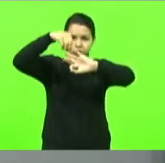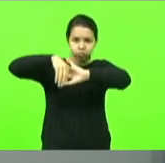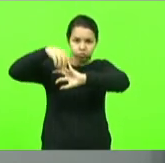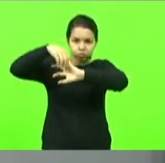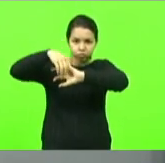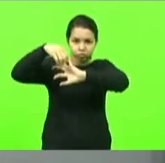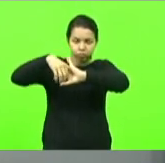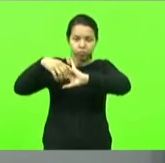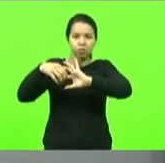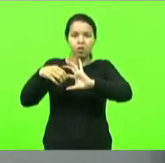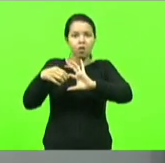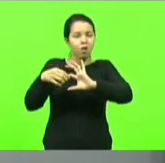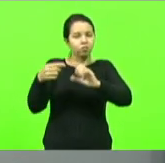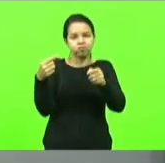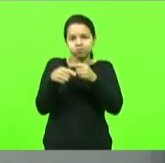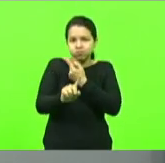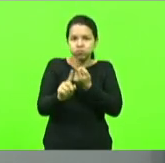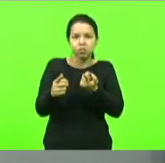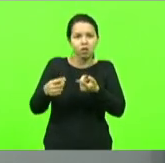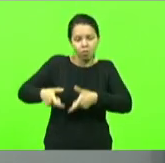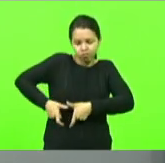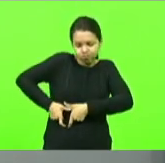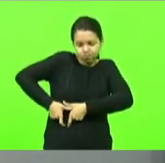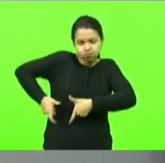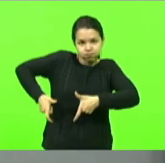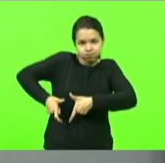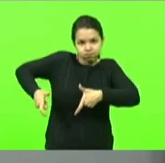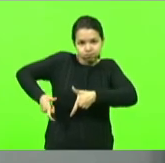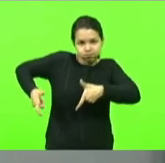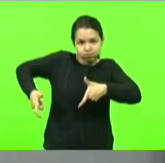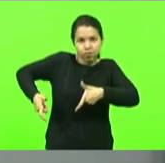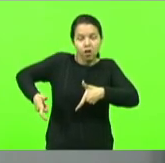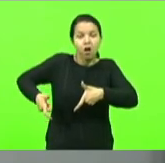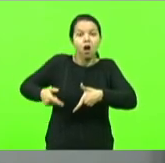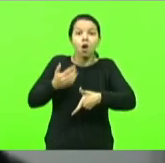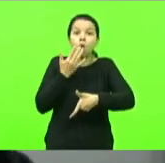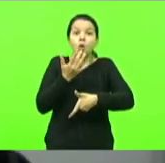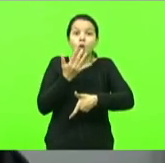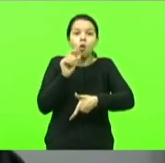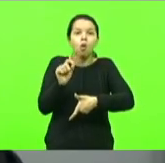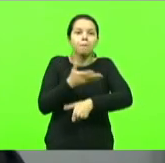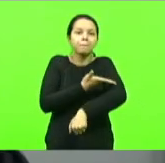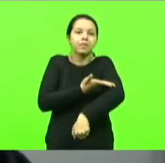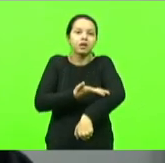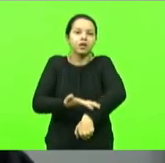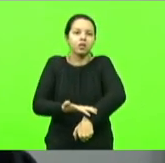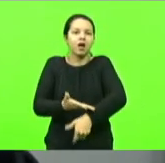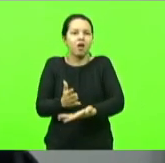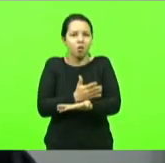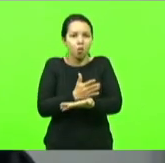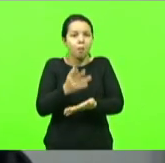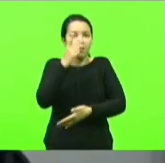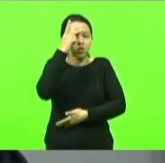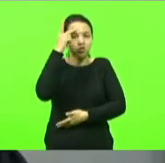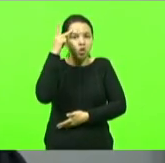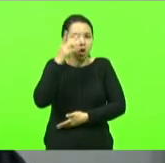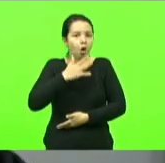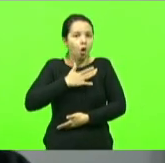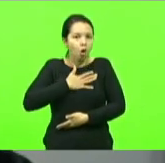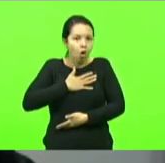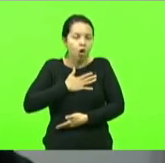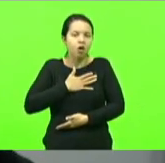ele fica com o fígado branco e tem gente que gosta de comer ele após